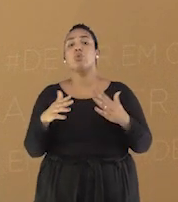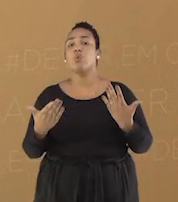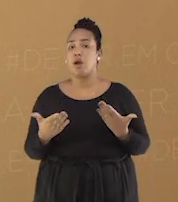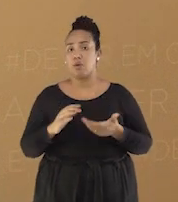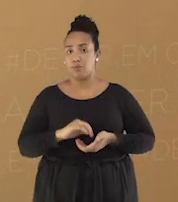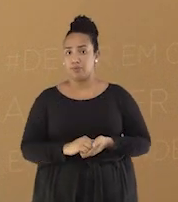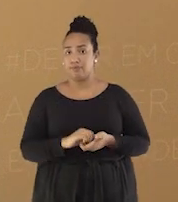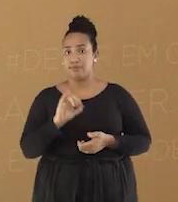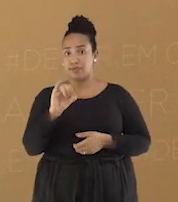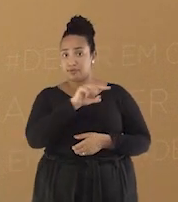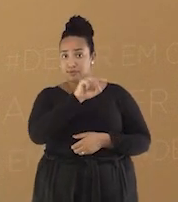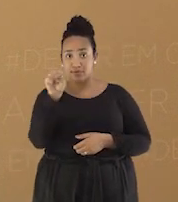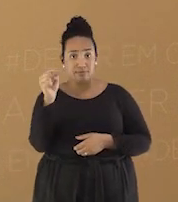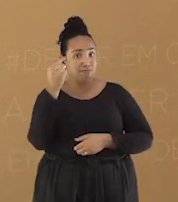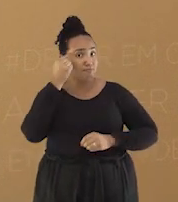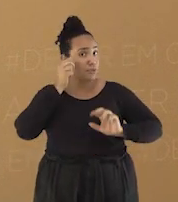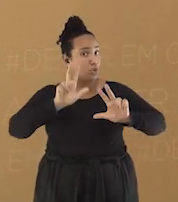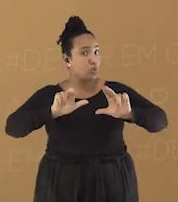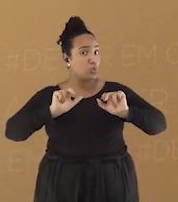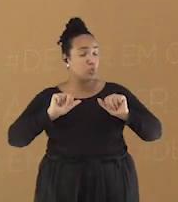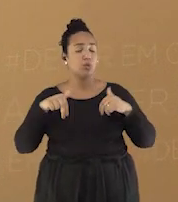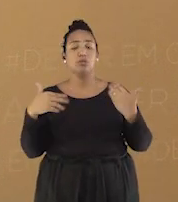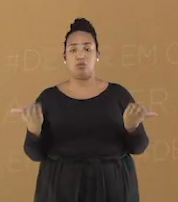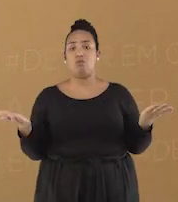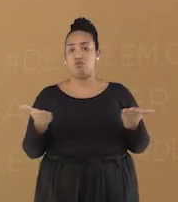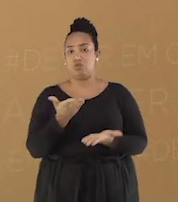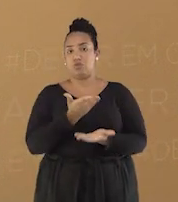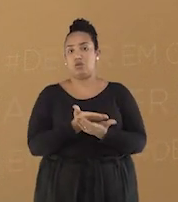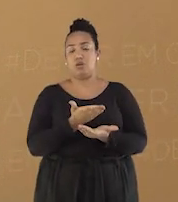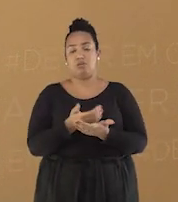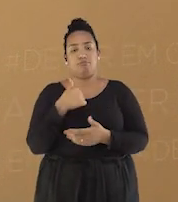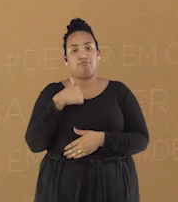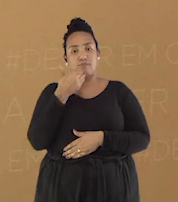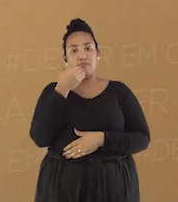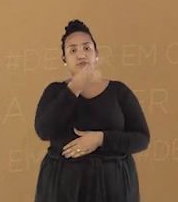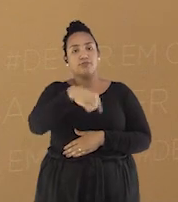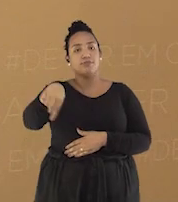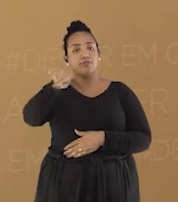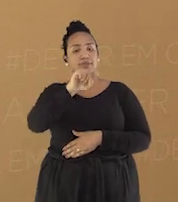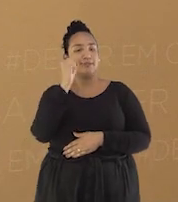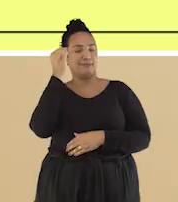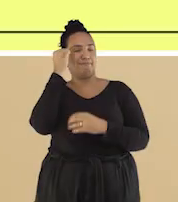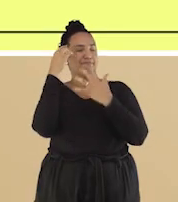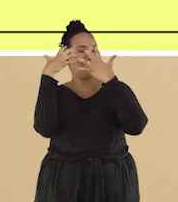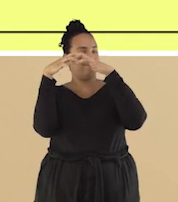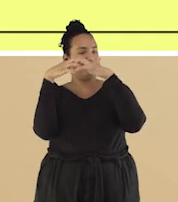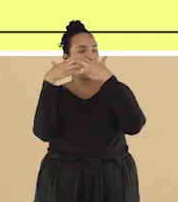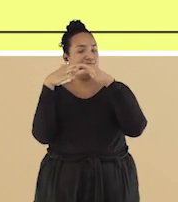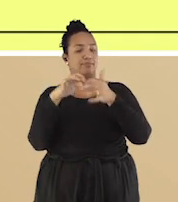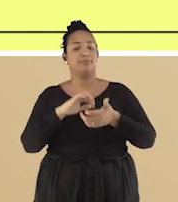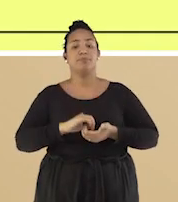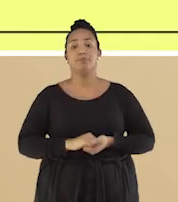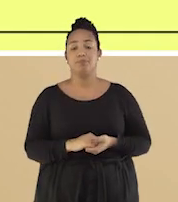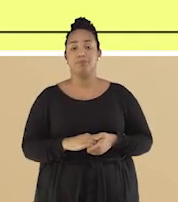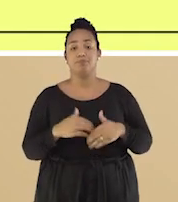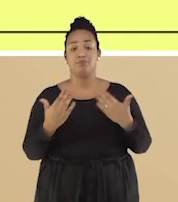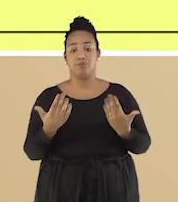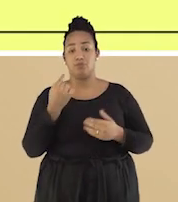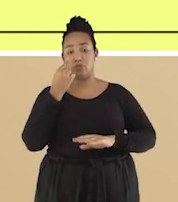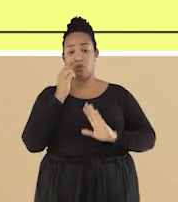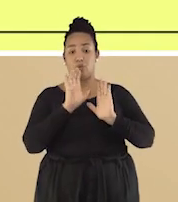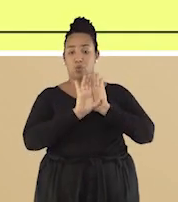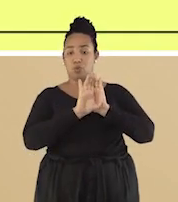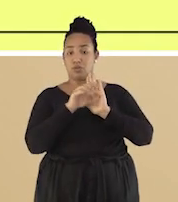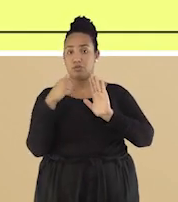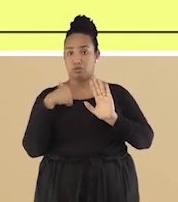parou para pensar sobre isso, na aula de hoje eu te convido a refletir sobre muitas coisas. Em uma definição que eu encontrei na